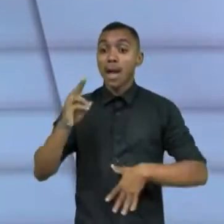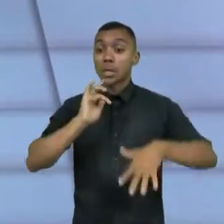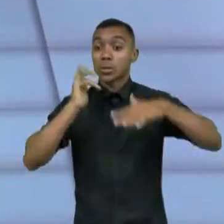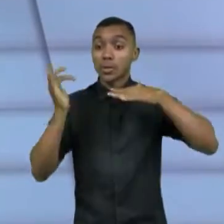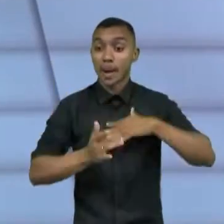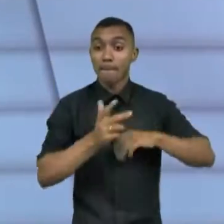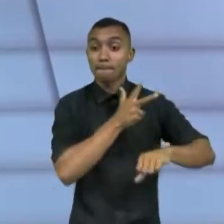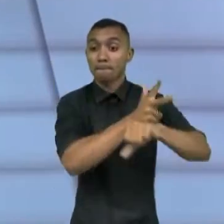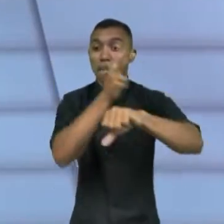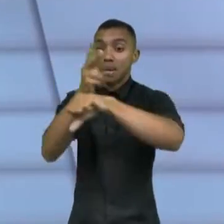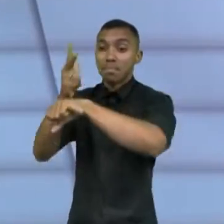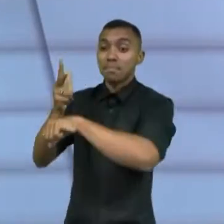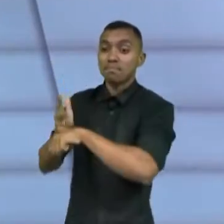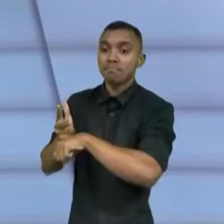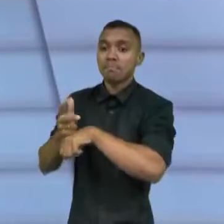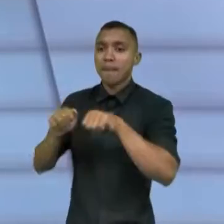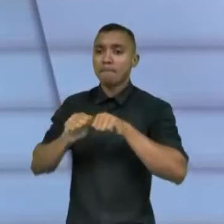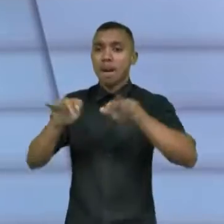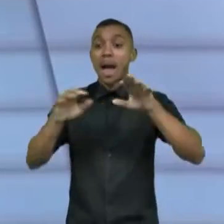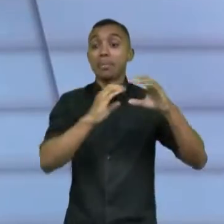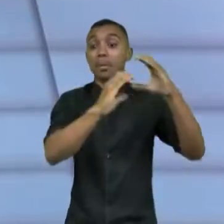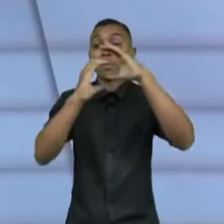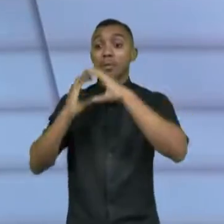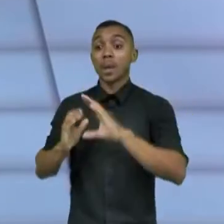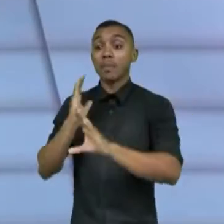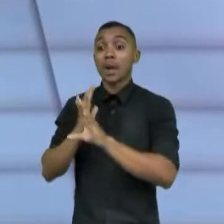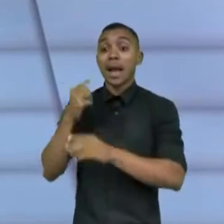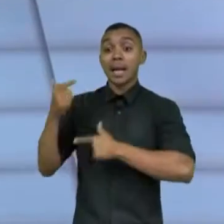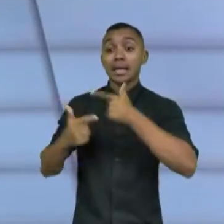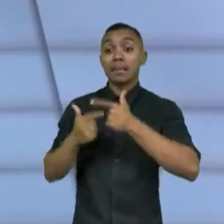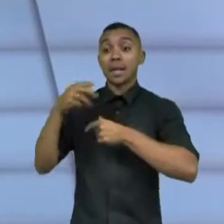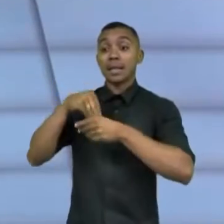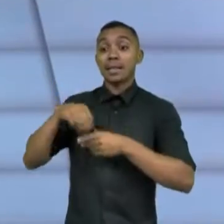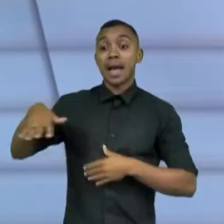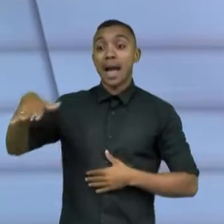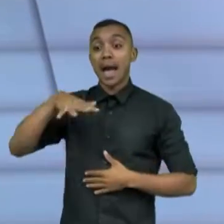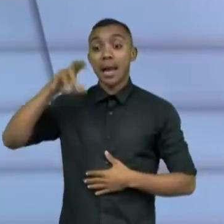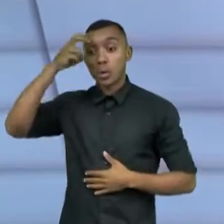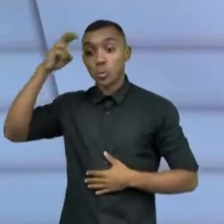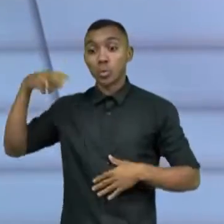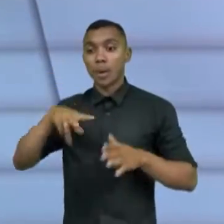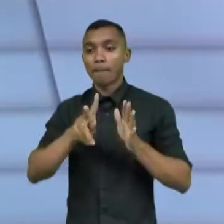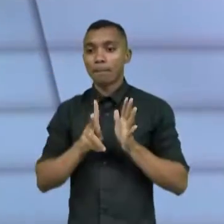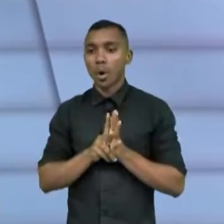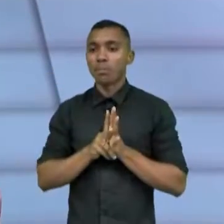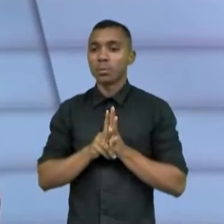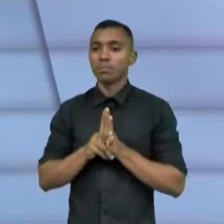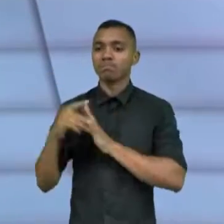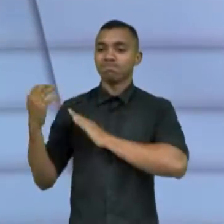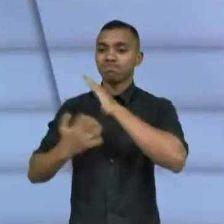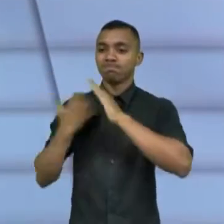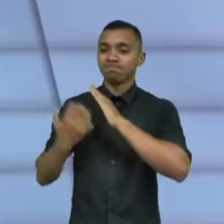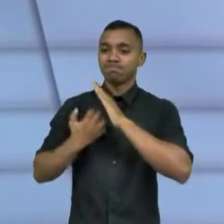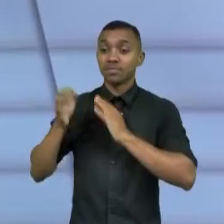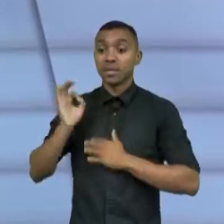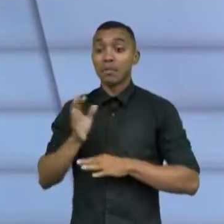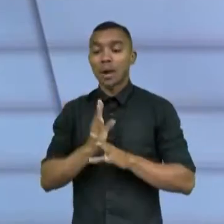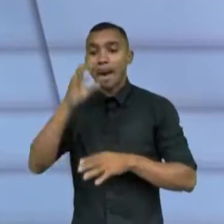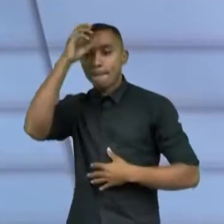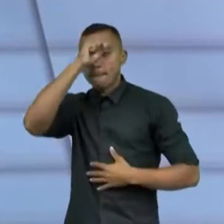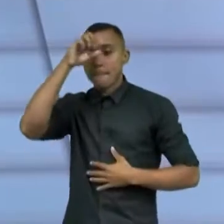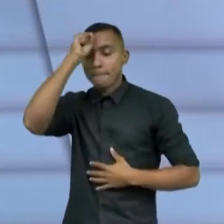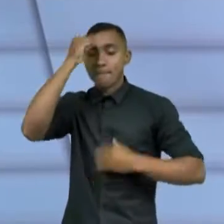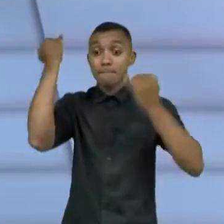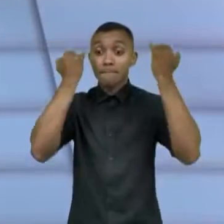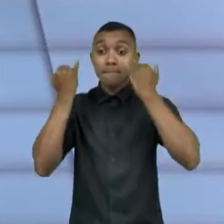quem comunica, para trabalhar dentro de uma cultura empreendedora de impacto, para ter conhecimento sobre